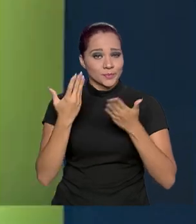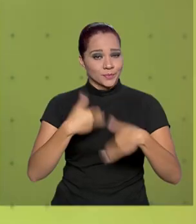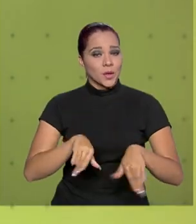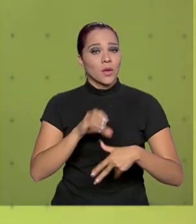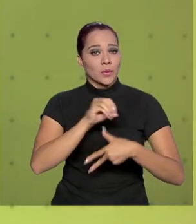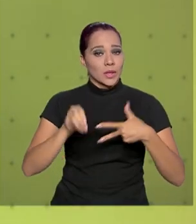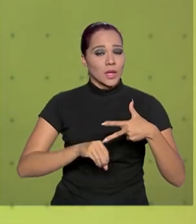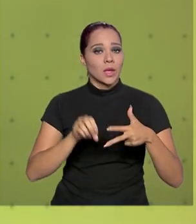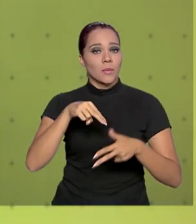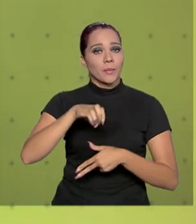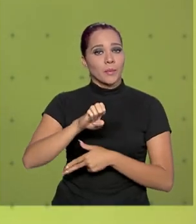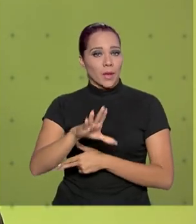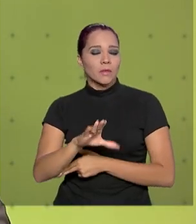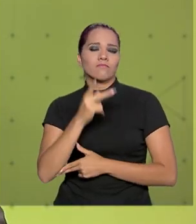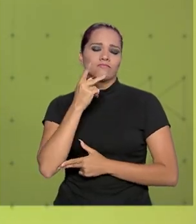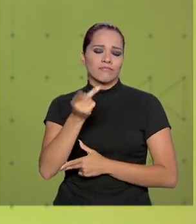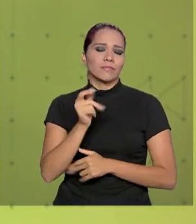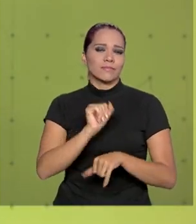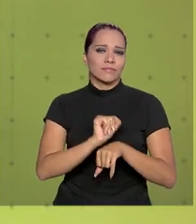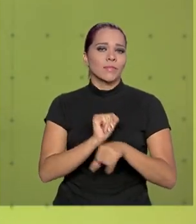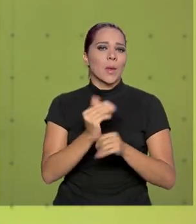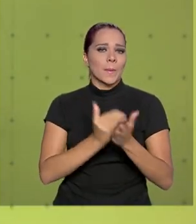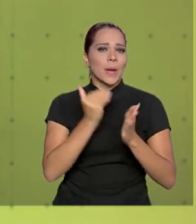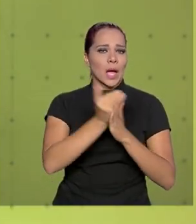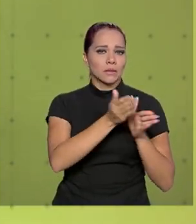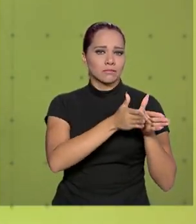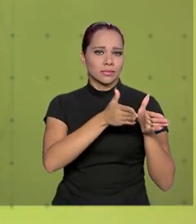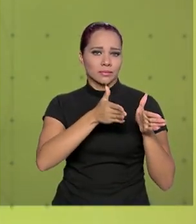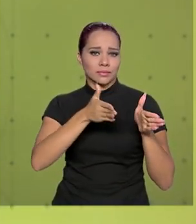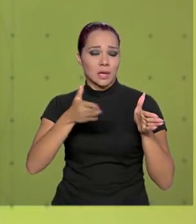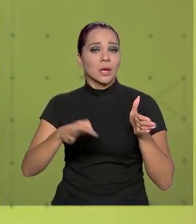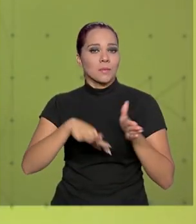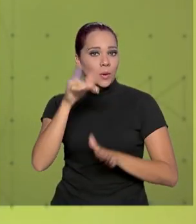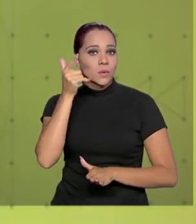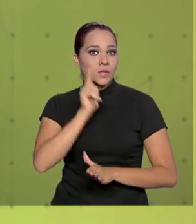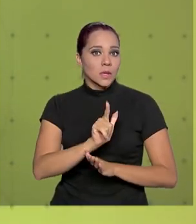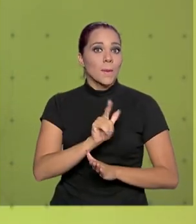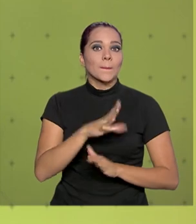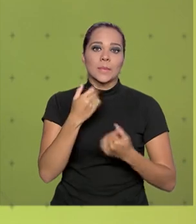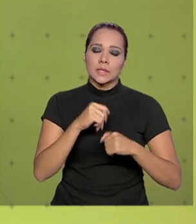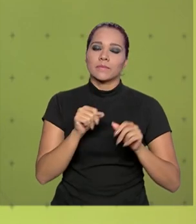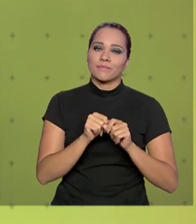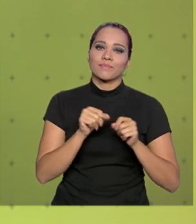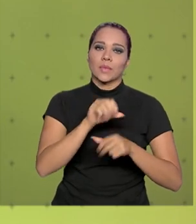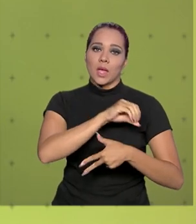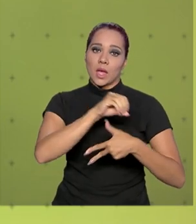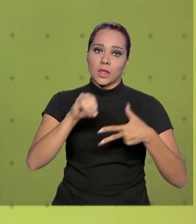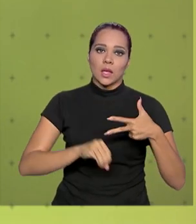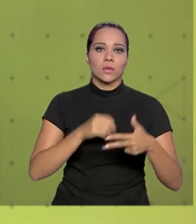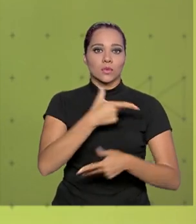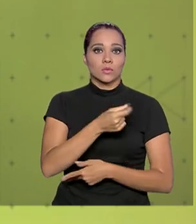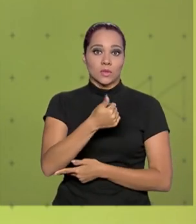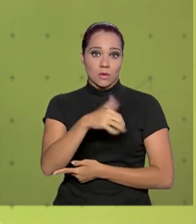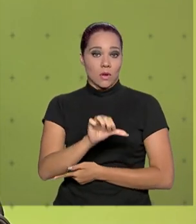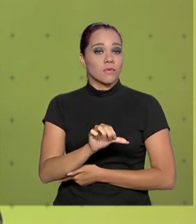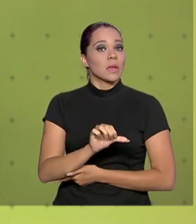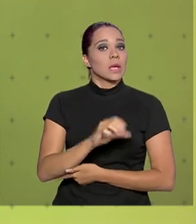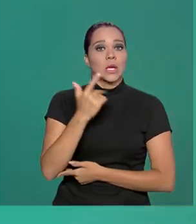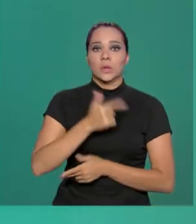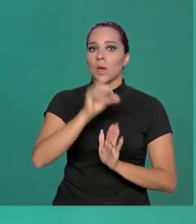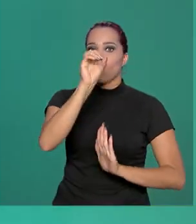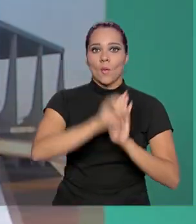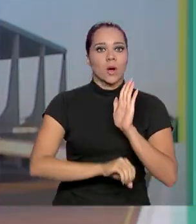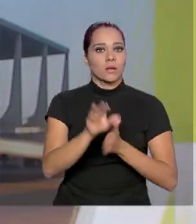o MEC decidiu dar mais tempo para os estudantes. Para concorrer, é preciso ter feito o Enem 2019 e não ter